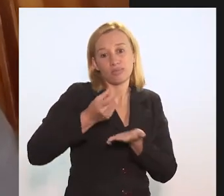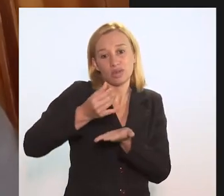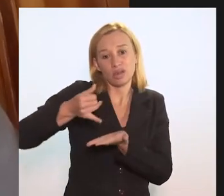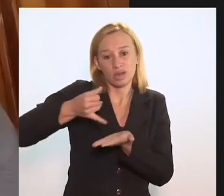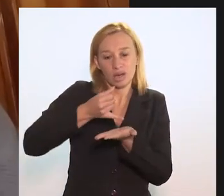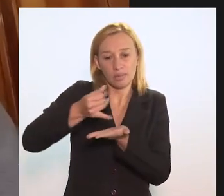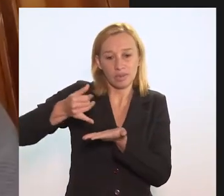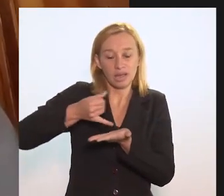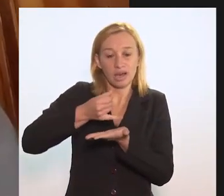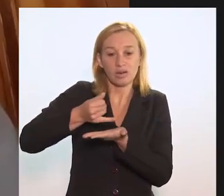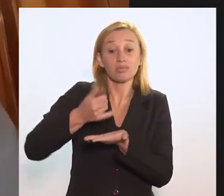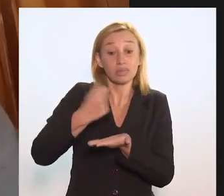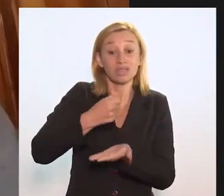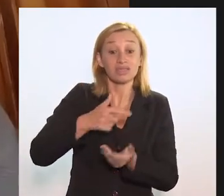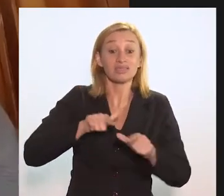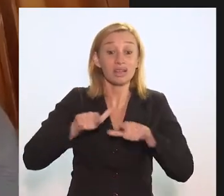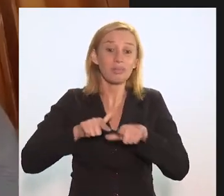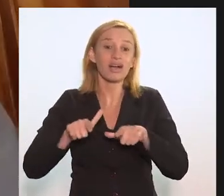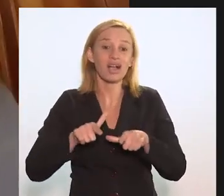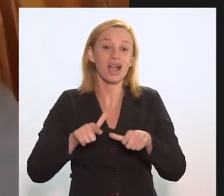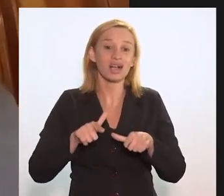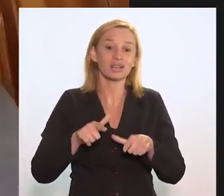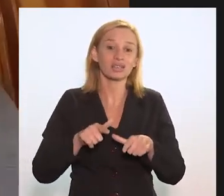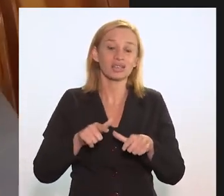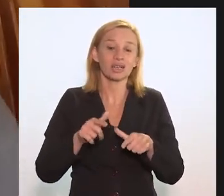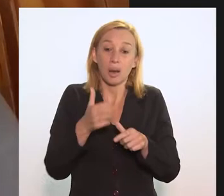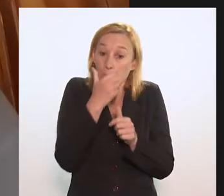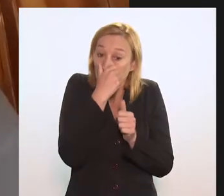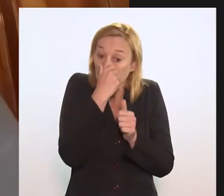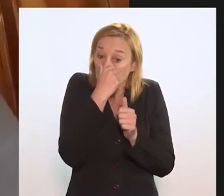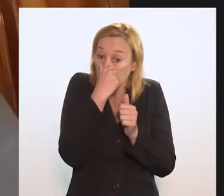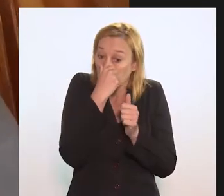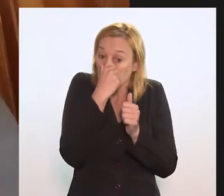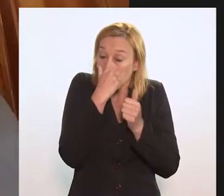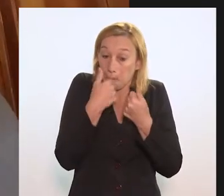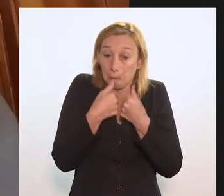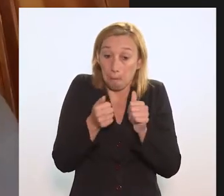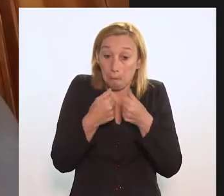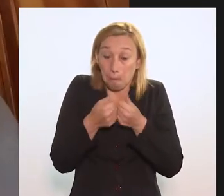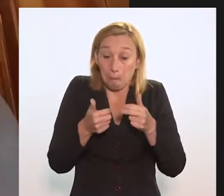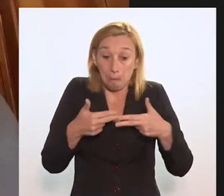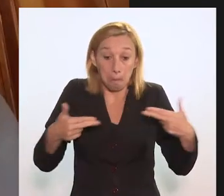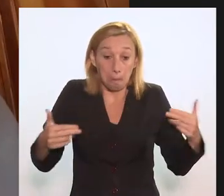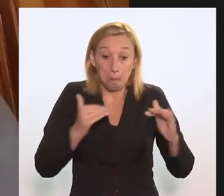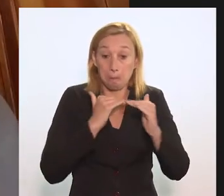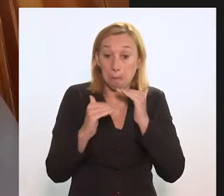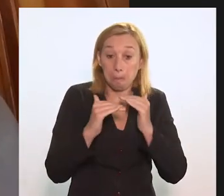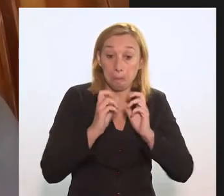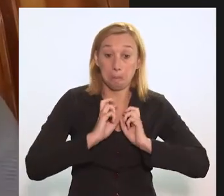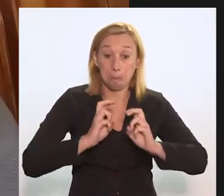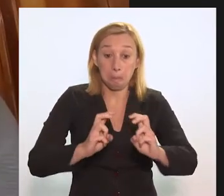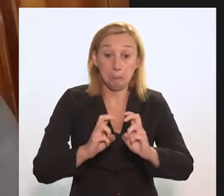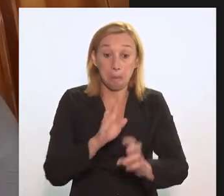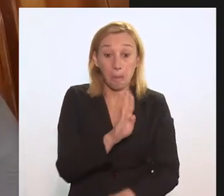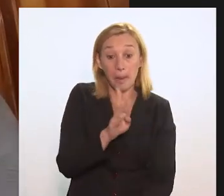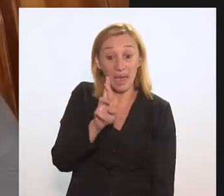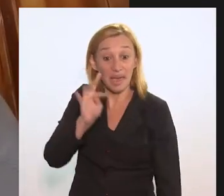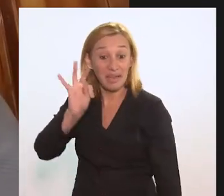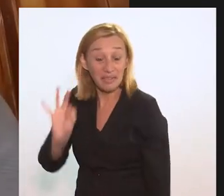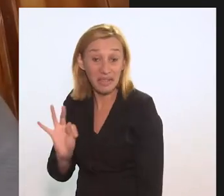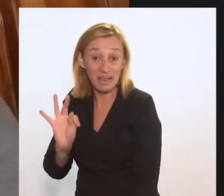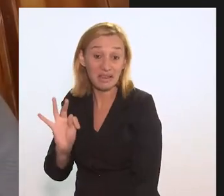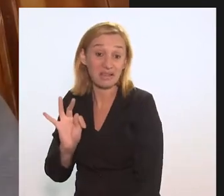capital, a trabalhar e a se aglomerar nos trens, nos metrôs, nas barcas, no BRT,